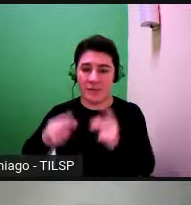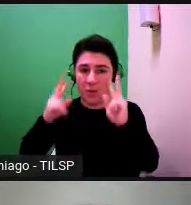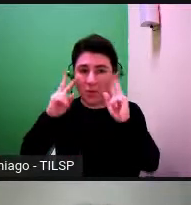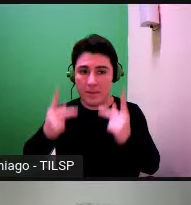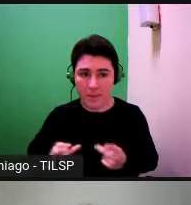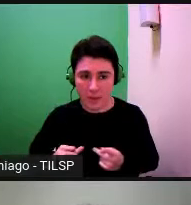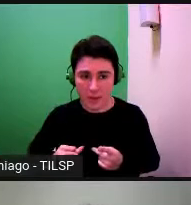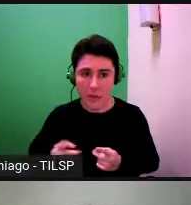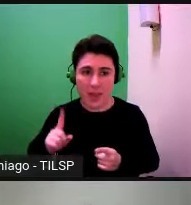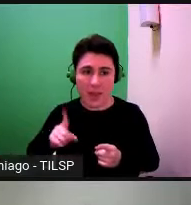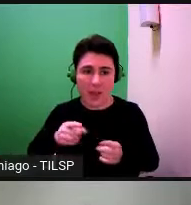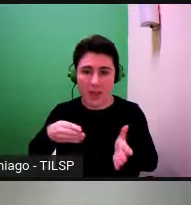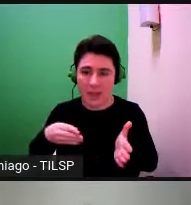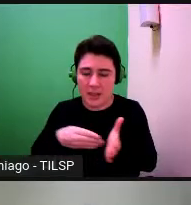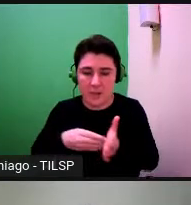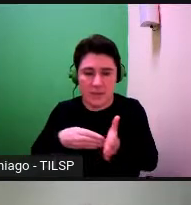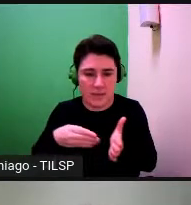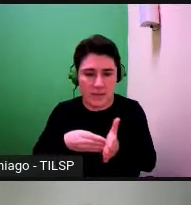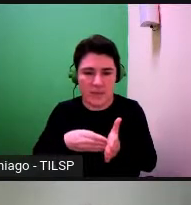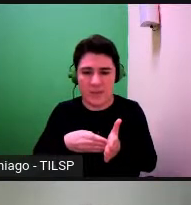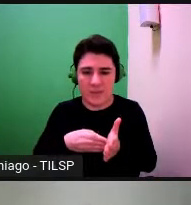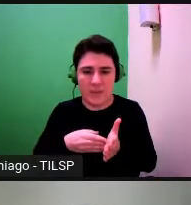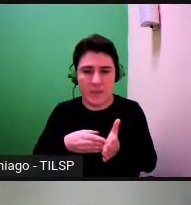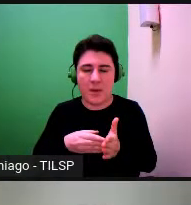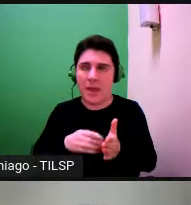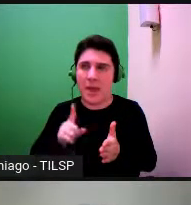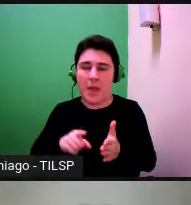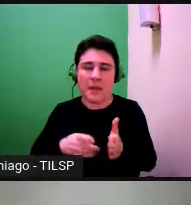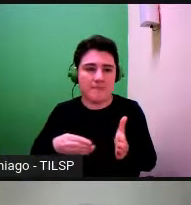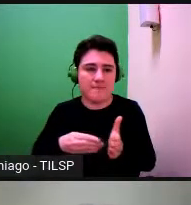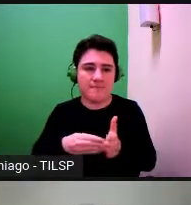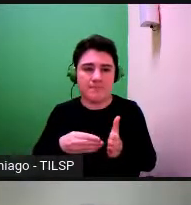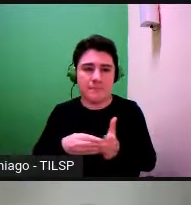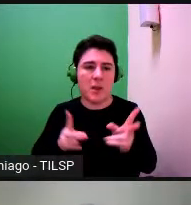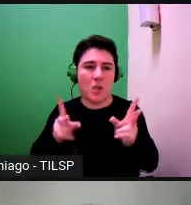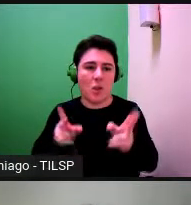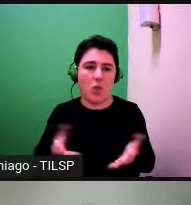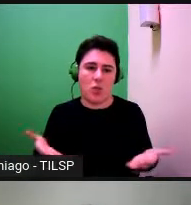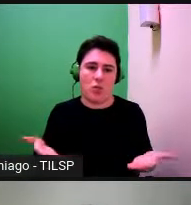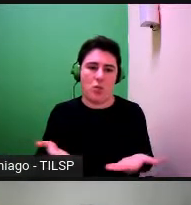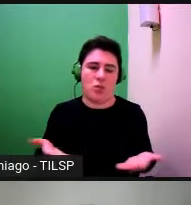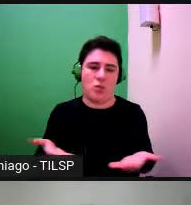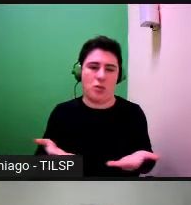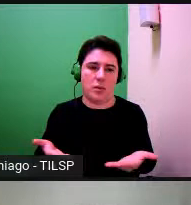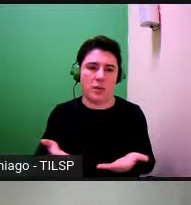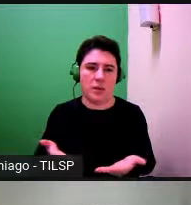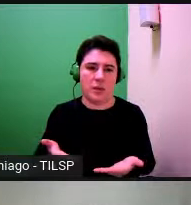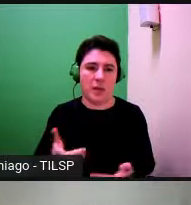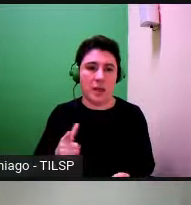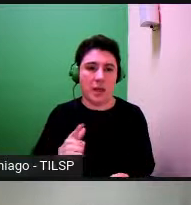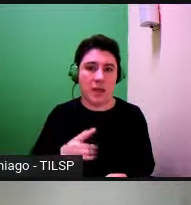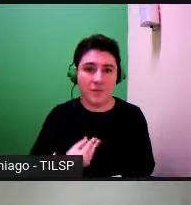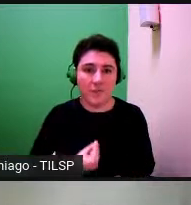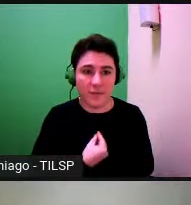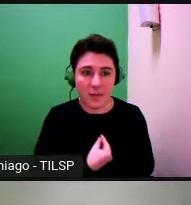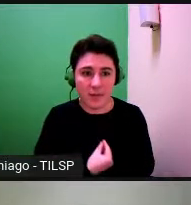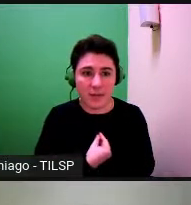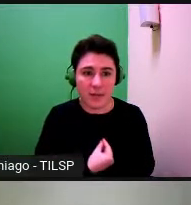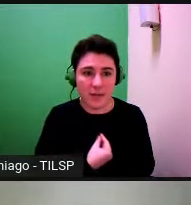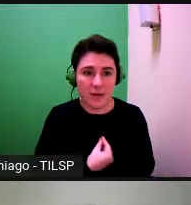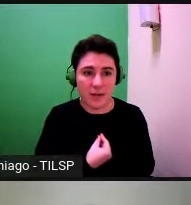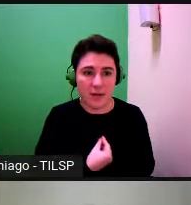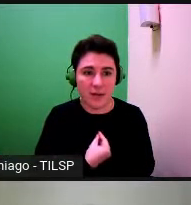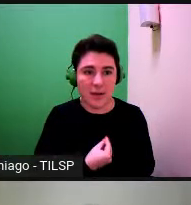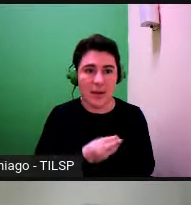o limite é o limite máximo tal como a conhecemos hoje digamos assim da vida é está